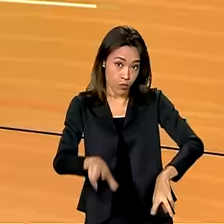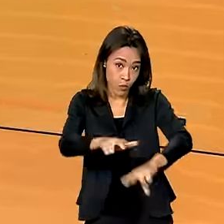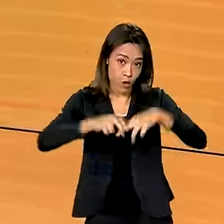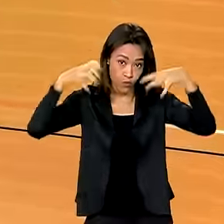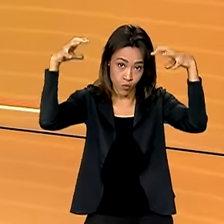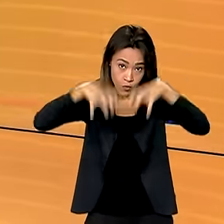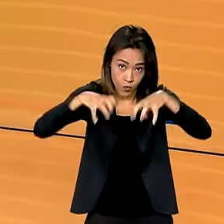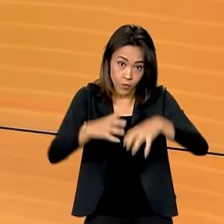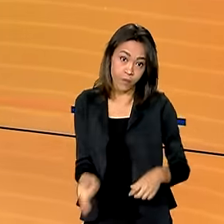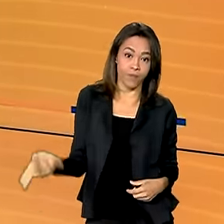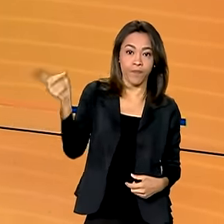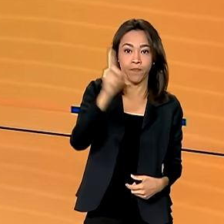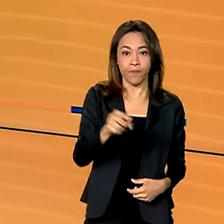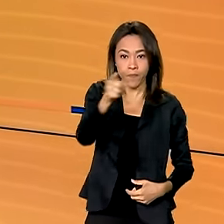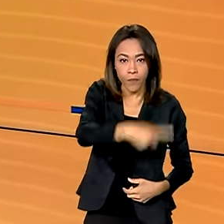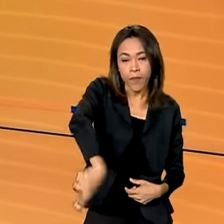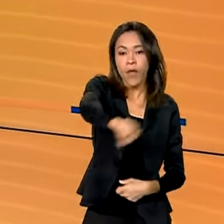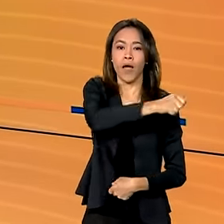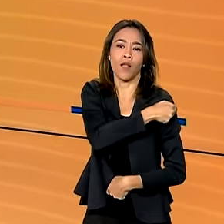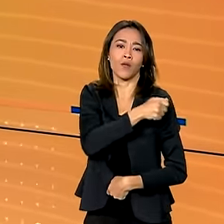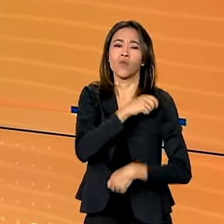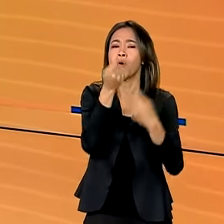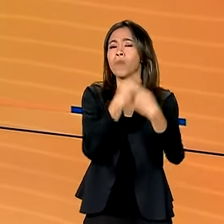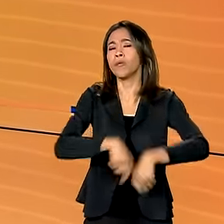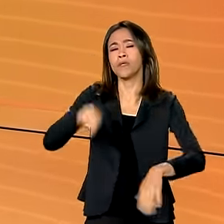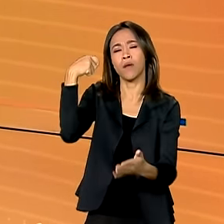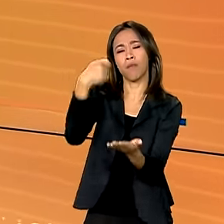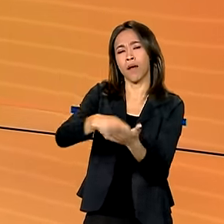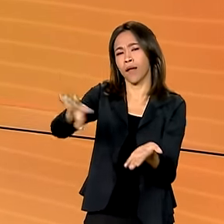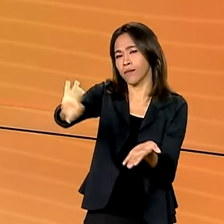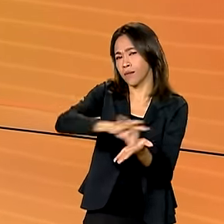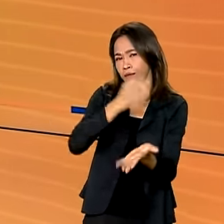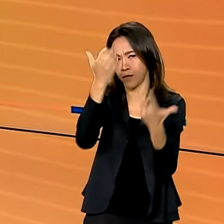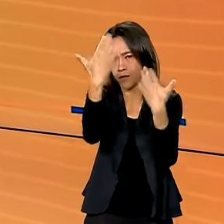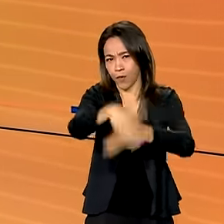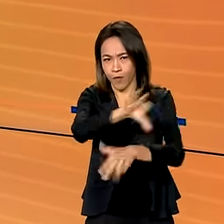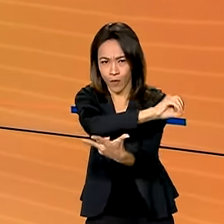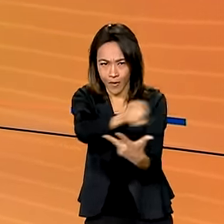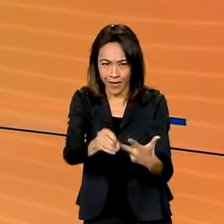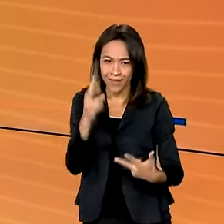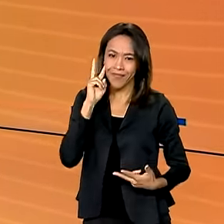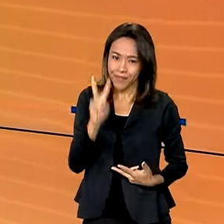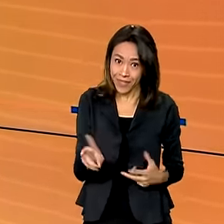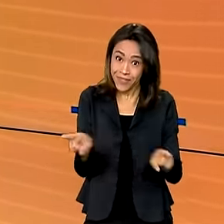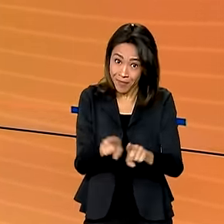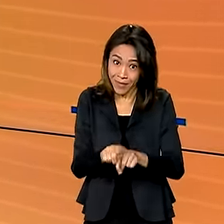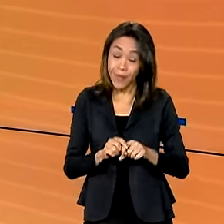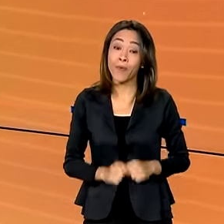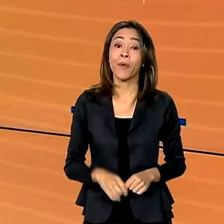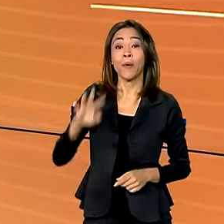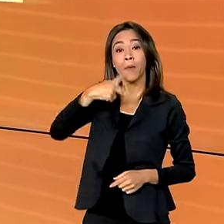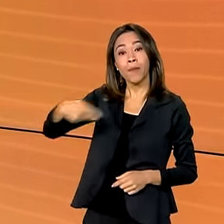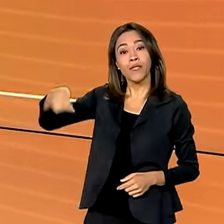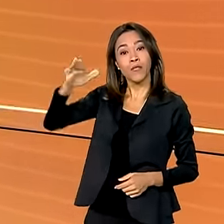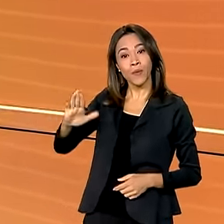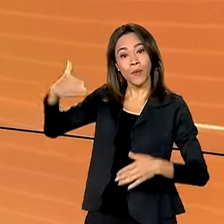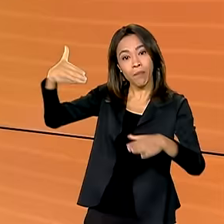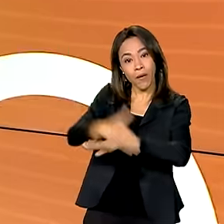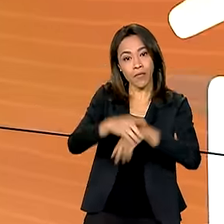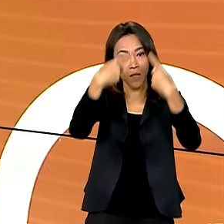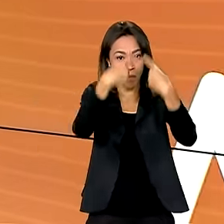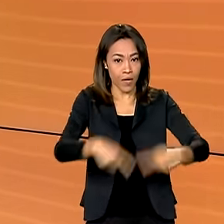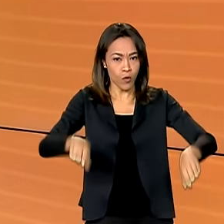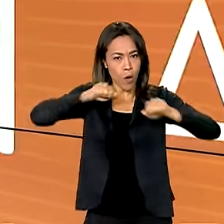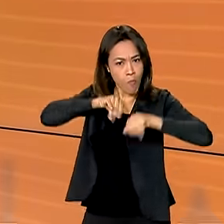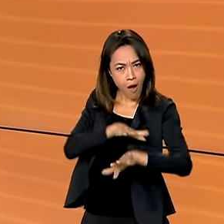enchentes. Os alunos gaúchos terão isenção da taxa de inscrição no Enem. E veja também, o presidente Lula participa da abertura